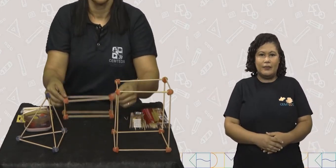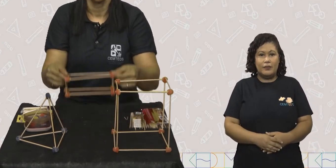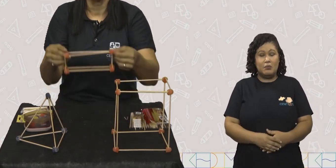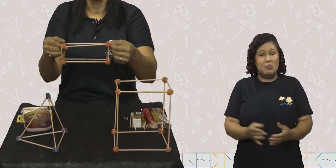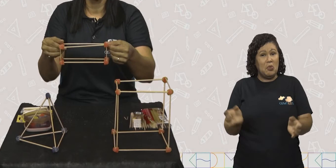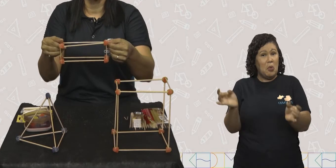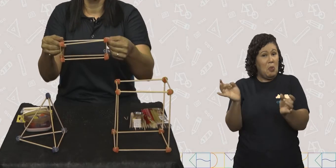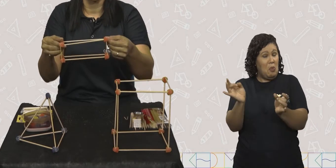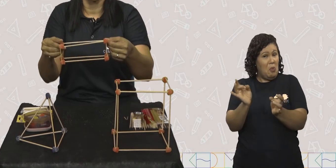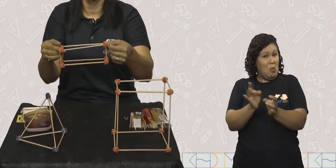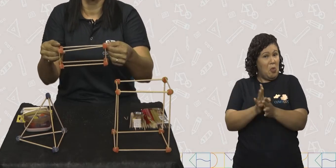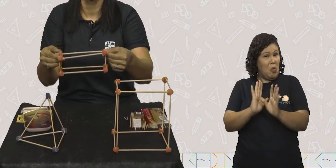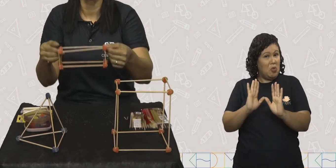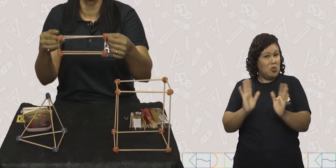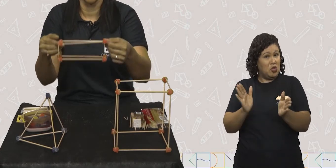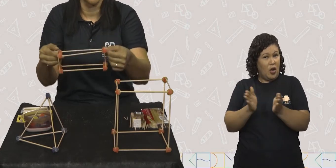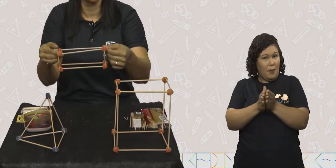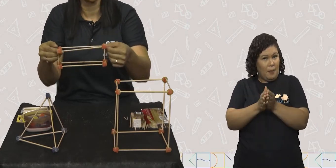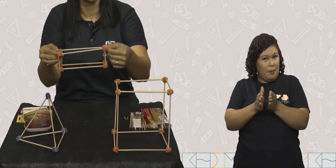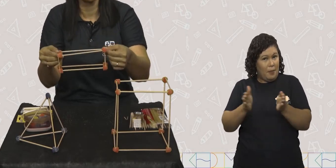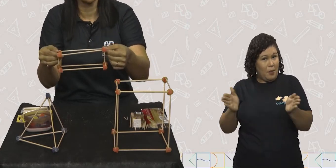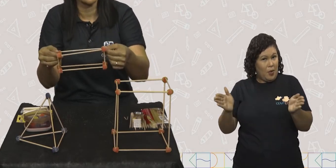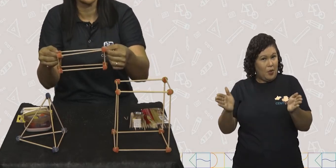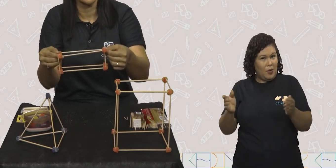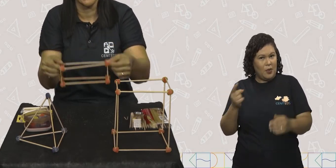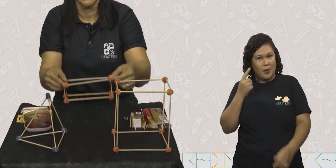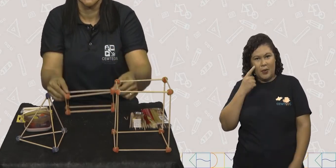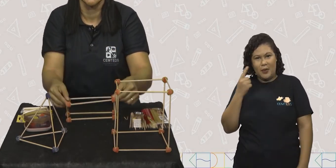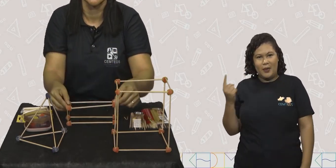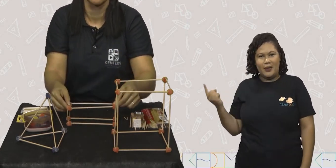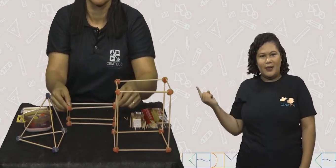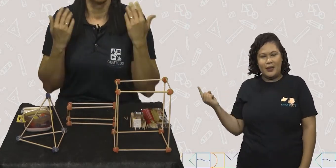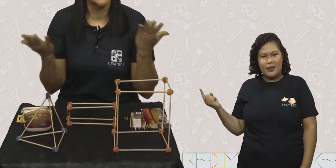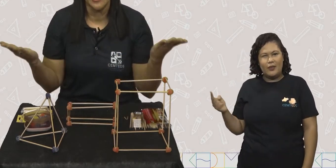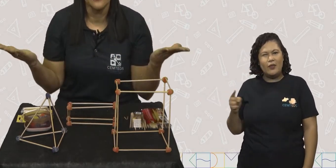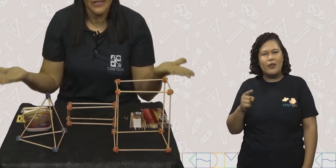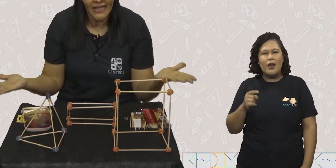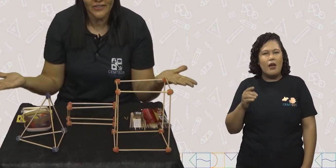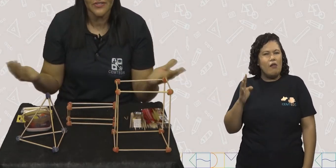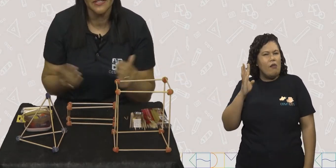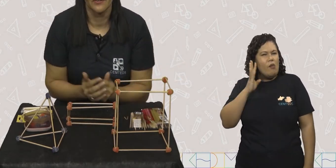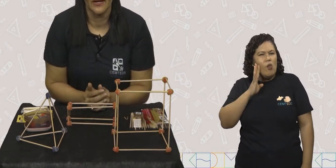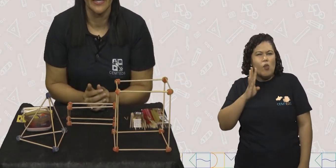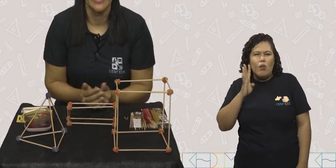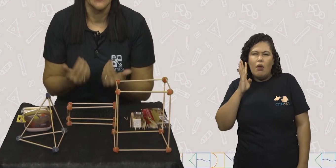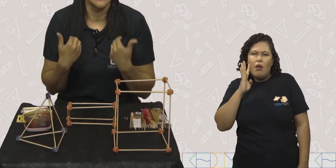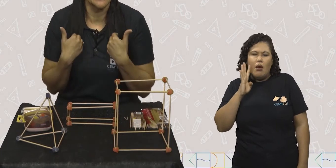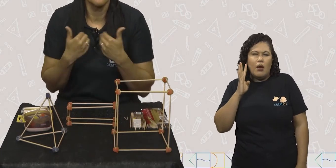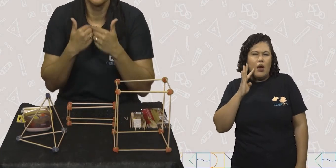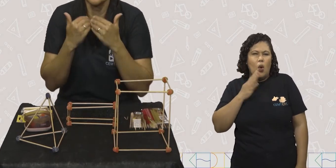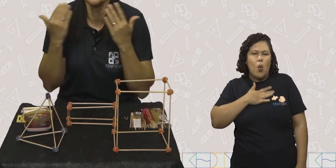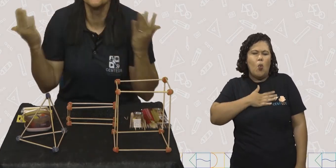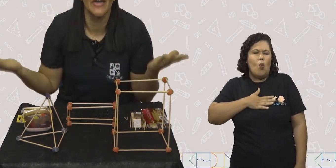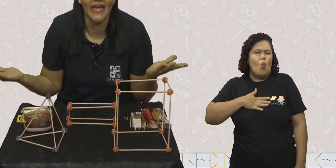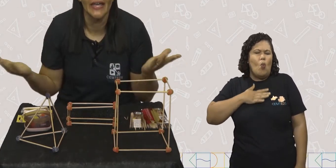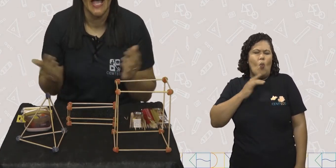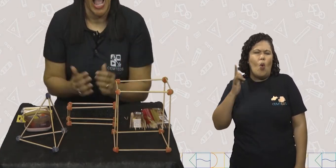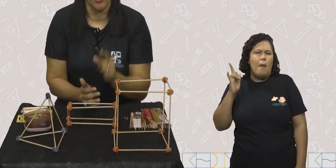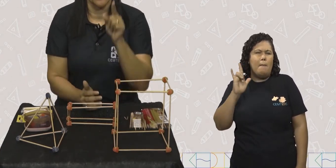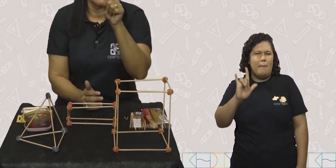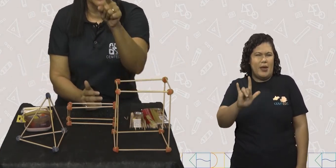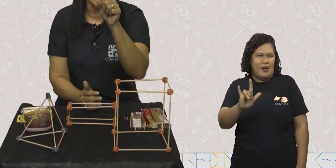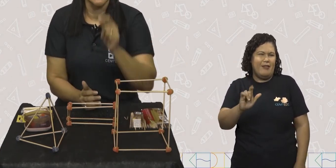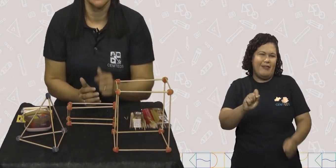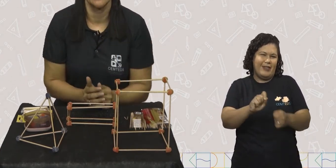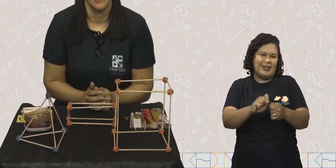E fizemos agora o nosso bloco retangular crianças. ficaram lindos não é? Eu amei!